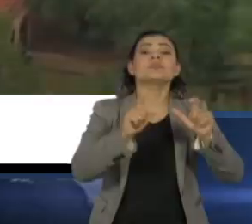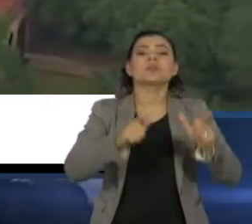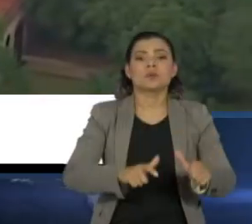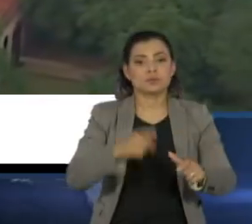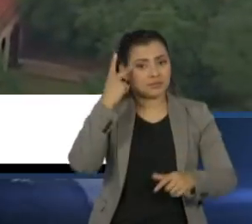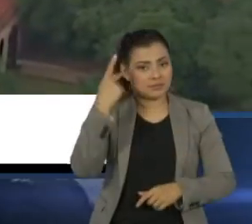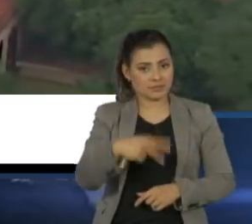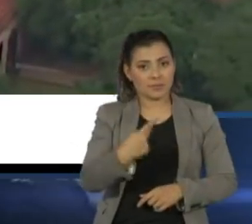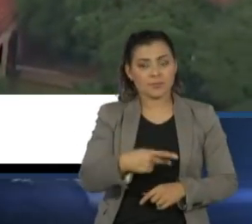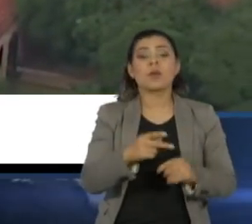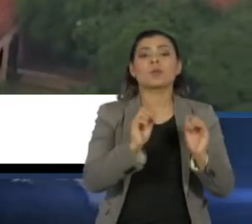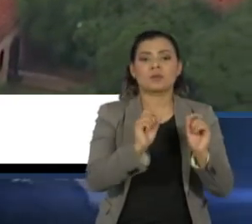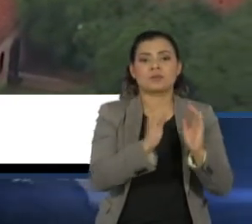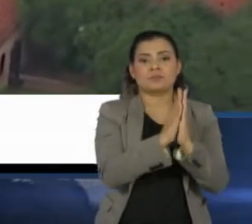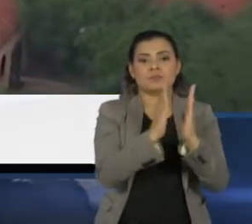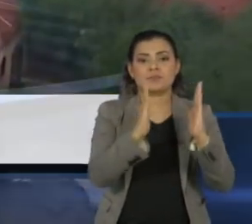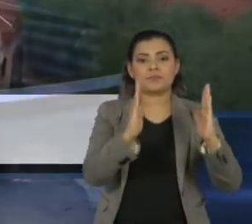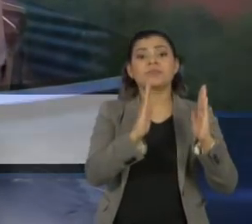em São Paulo.